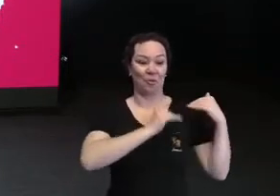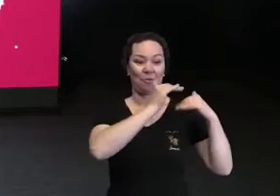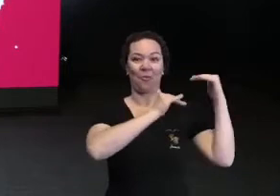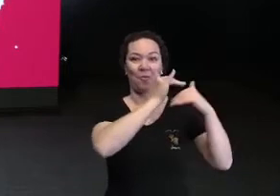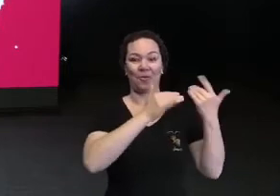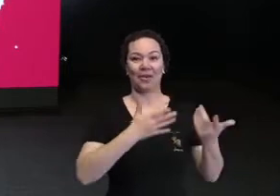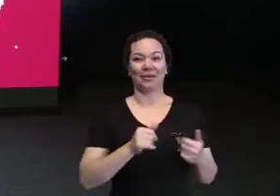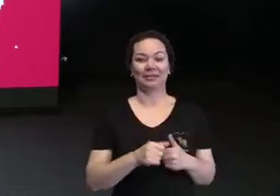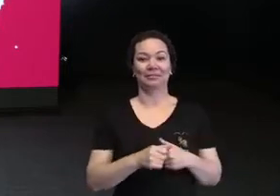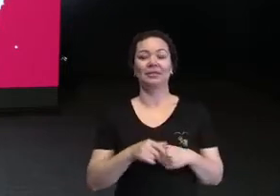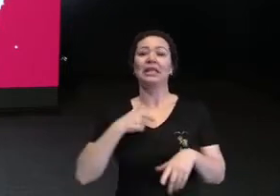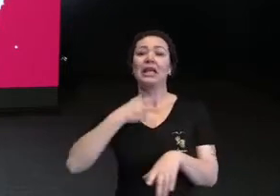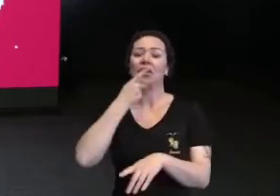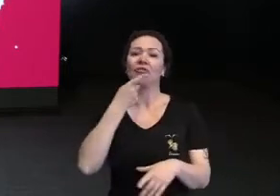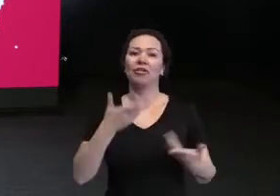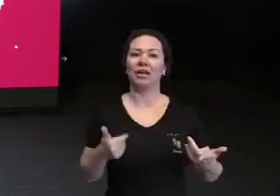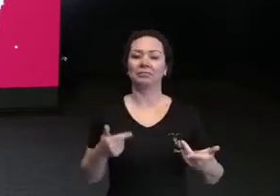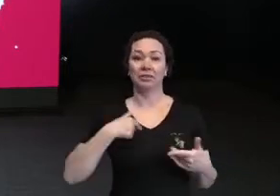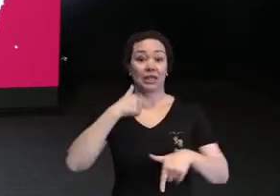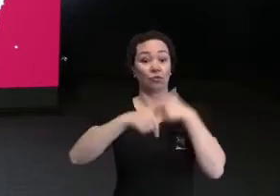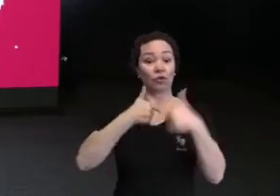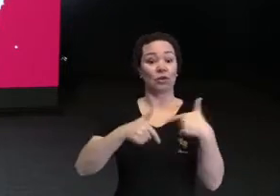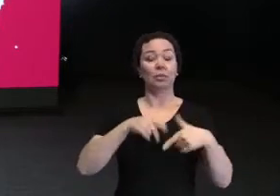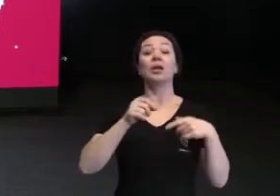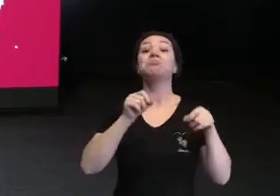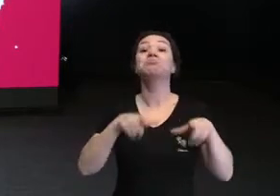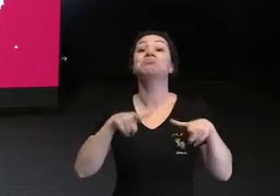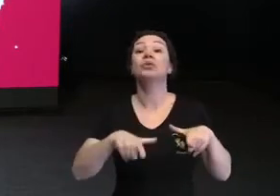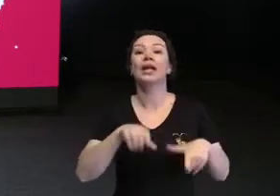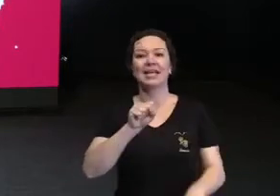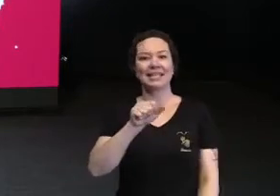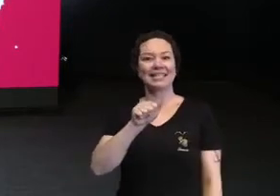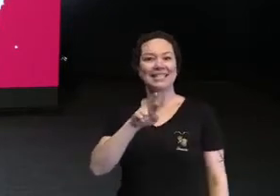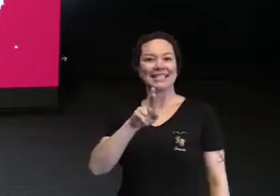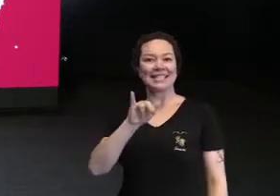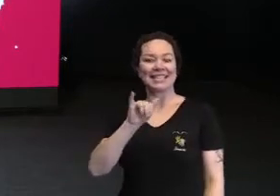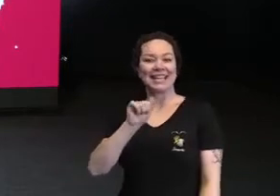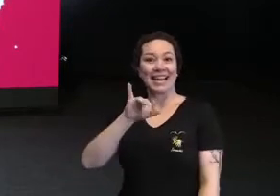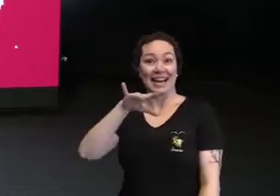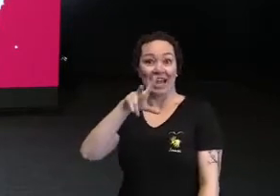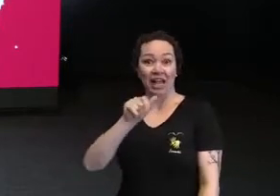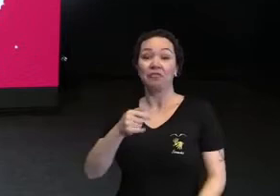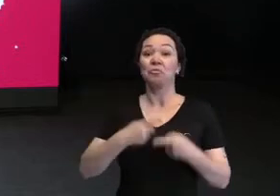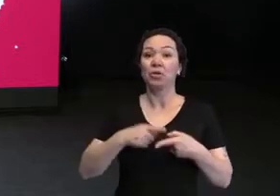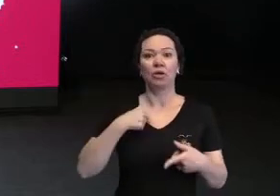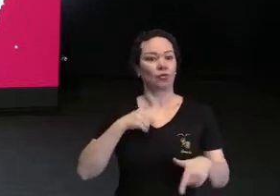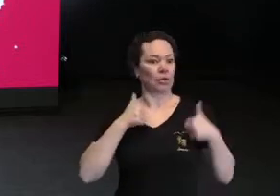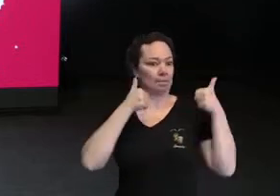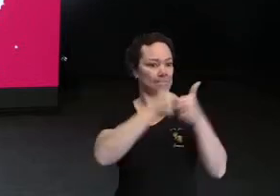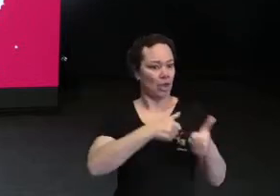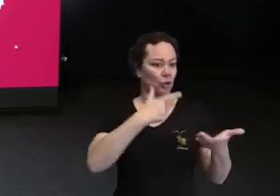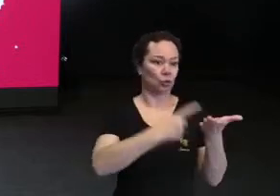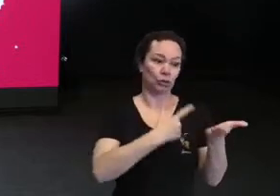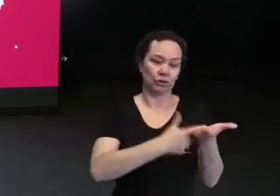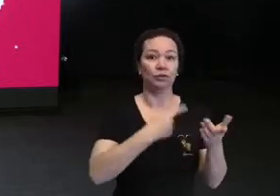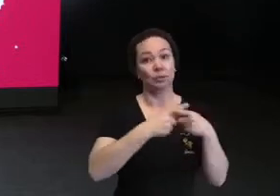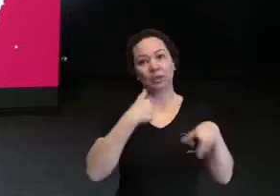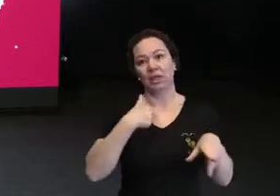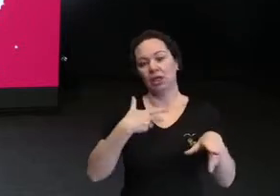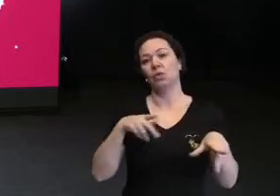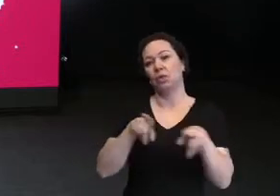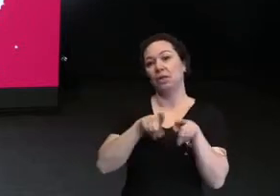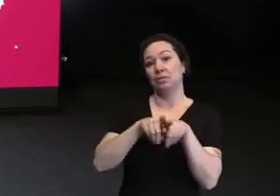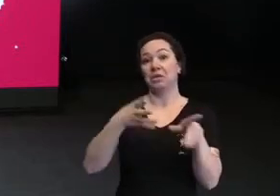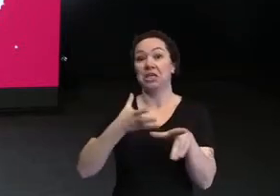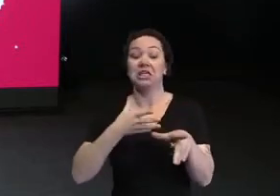desses. E aí eu falei, cara, vou trabalhar na Editora Saraiva. Por quê? Porque eu vou estar próximo aos livros lá. Na época, também vendia filmes